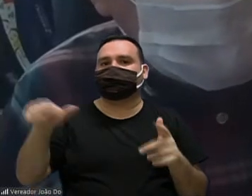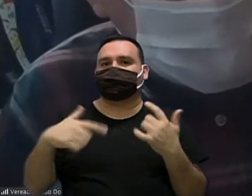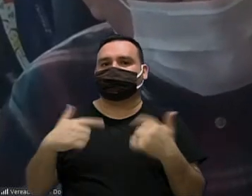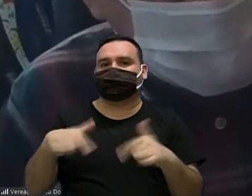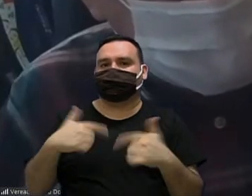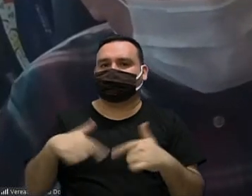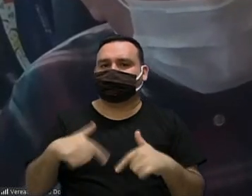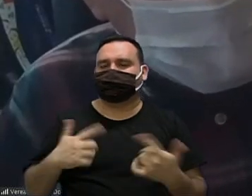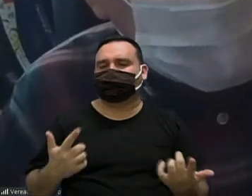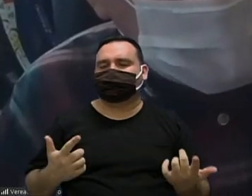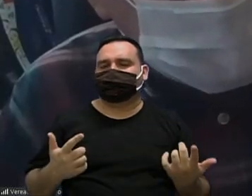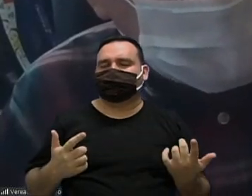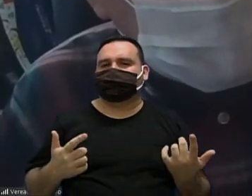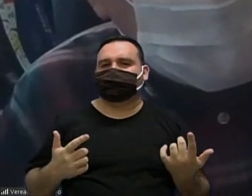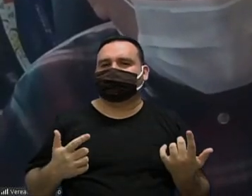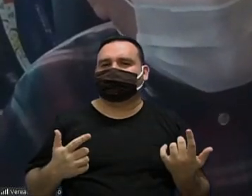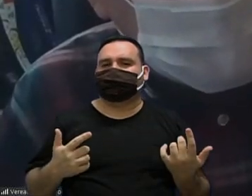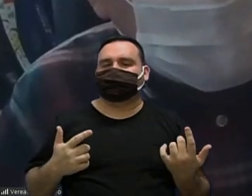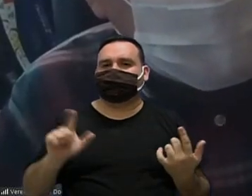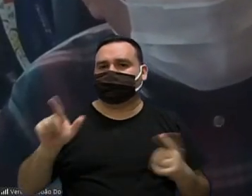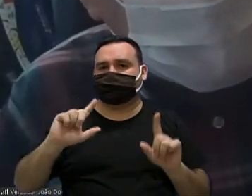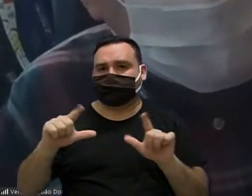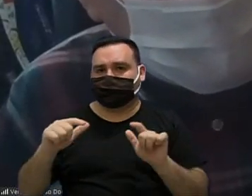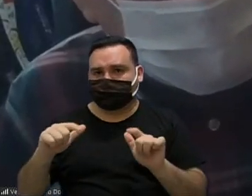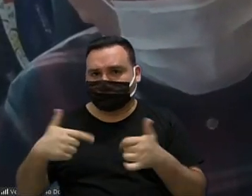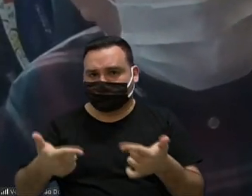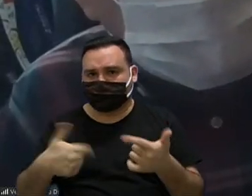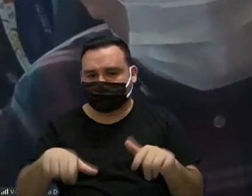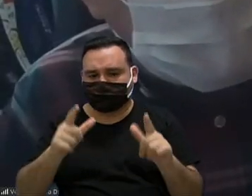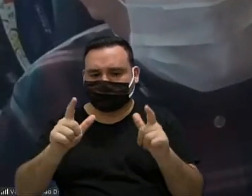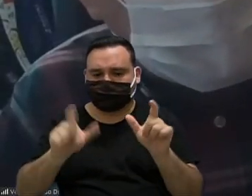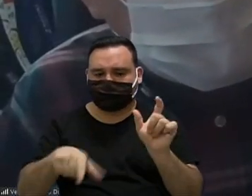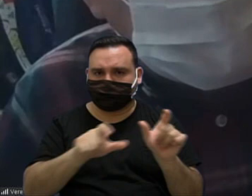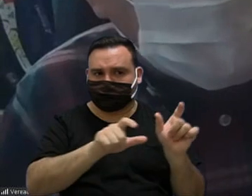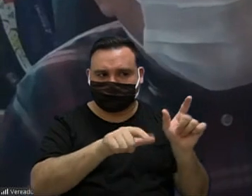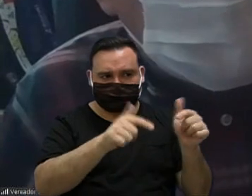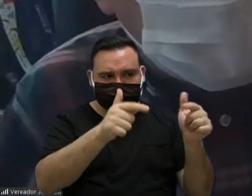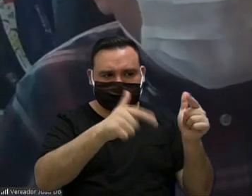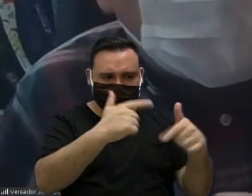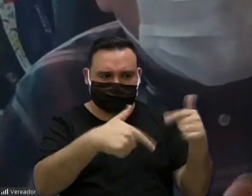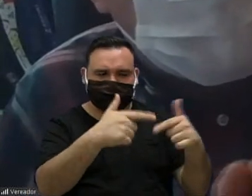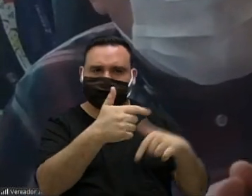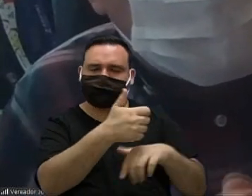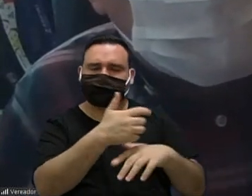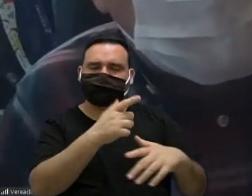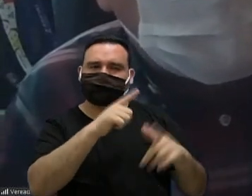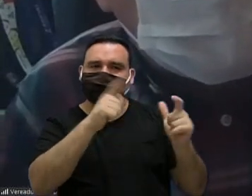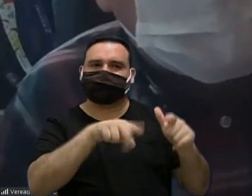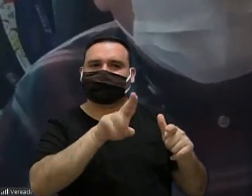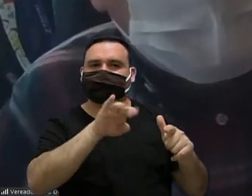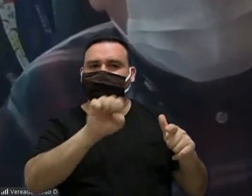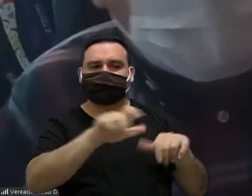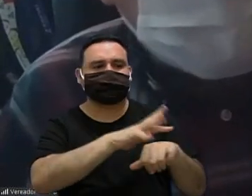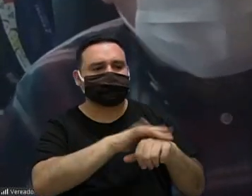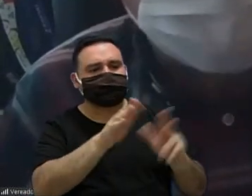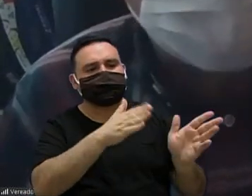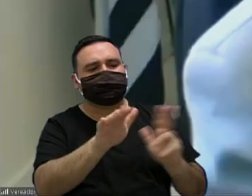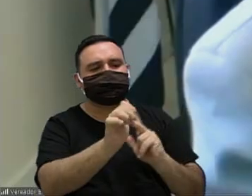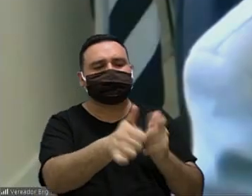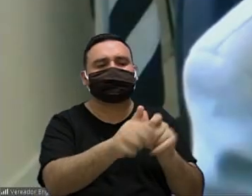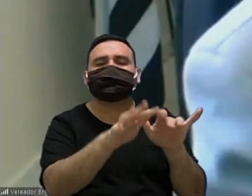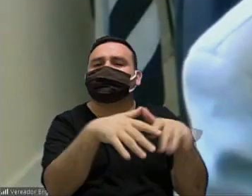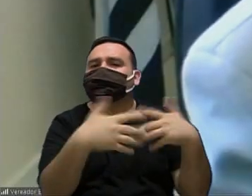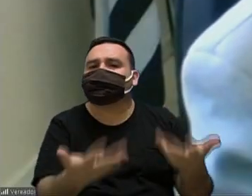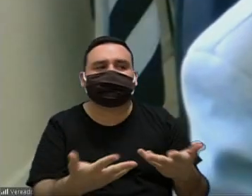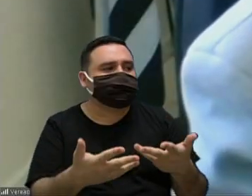que têm um nas unidades básicas de saúde de acompanhamento das suas doenças quais são